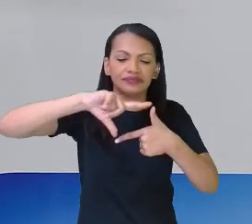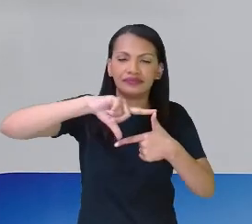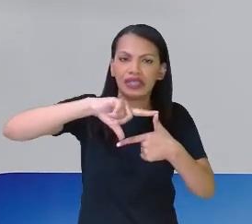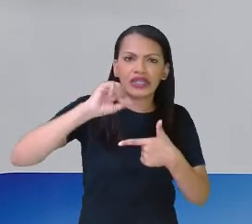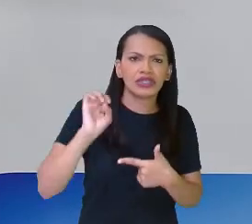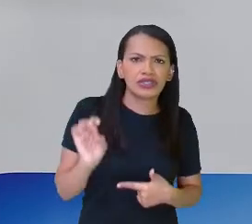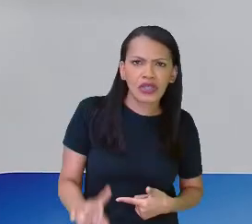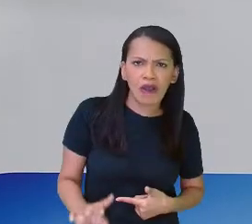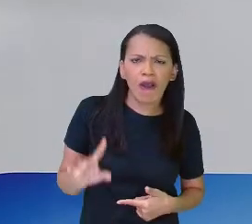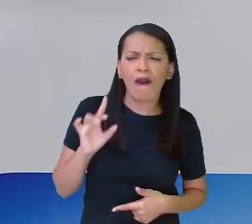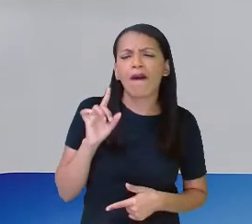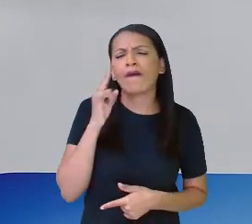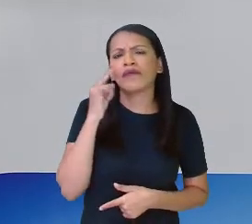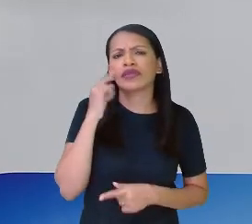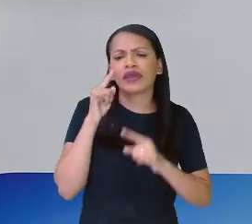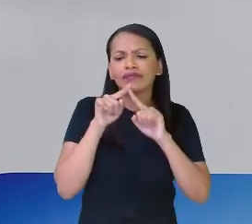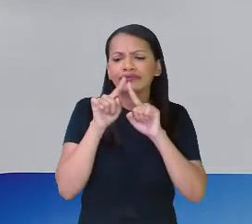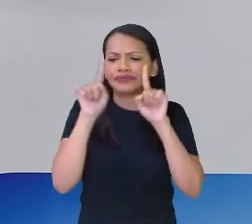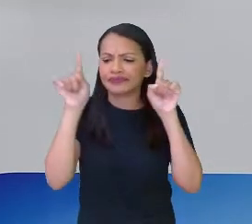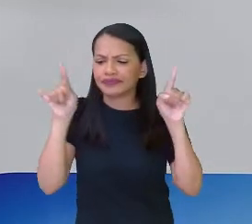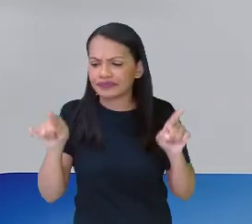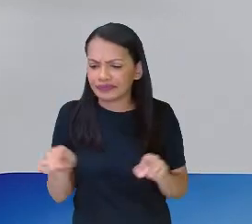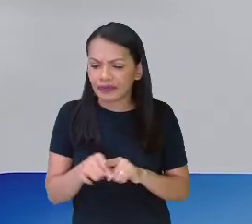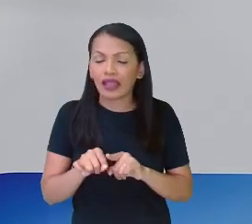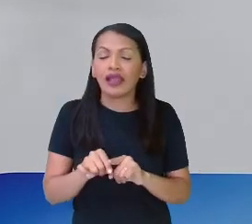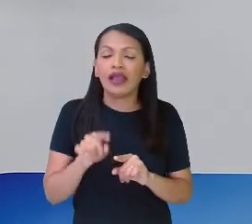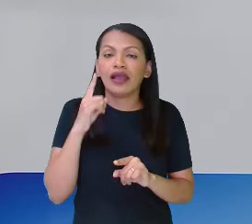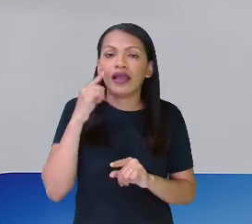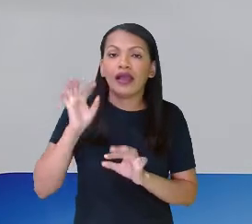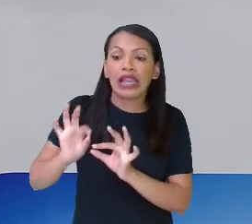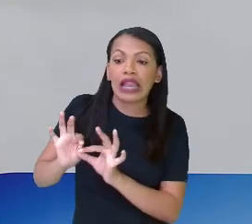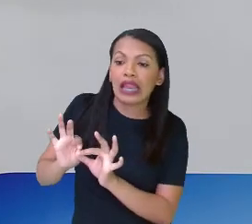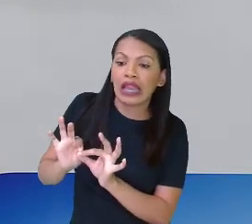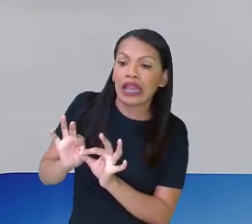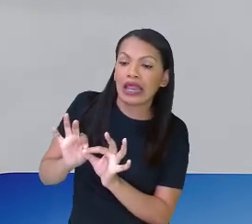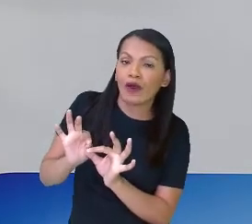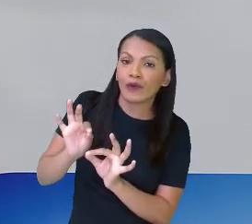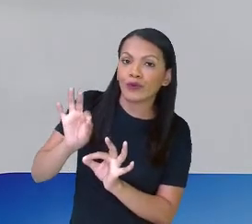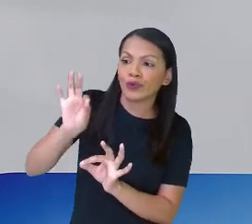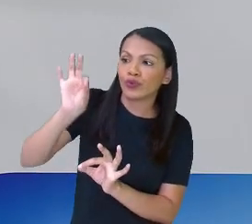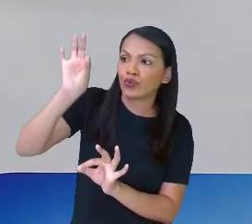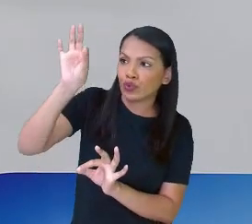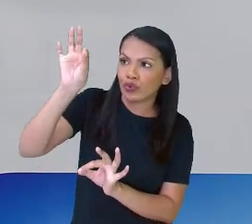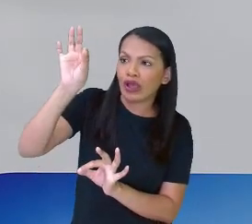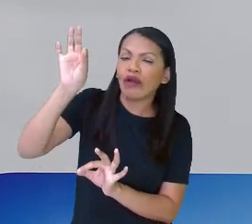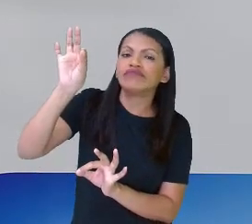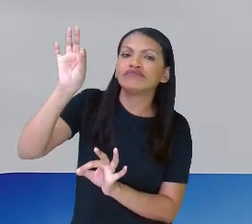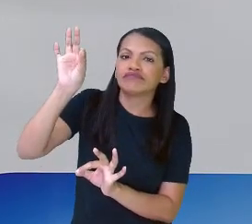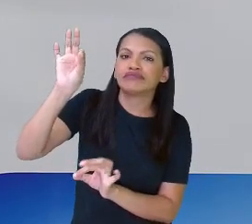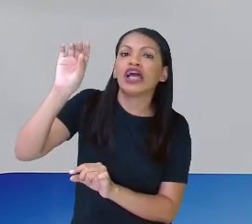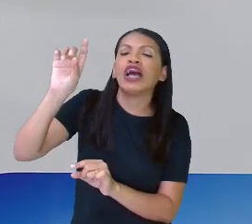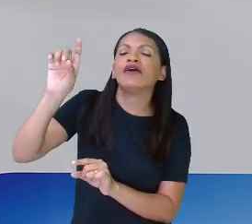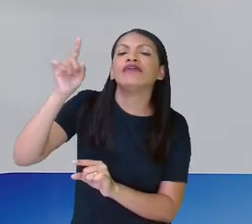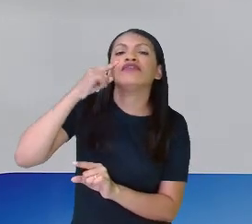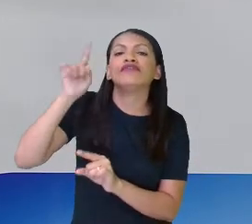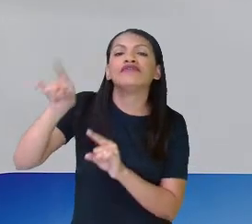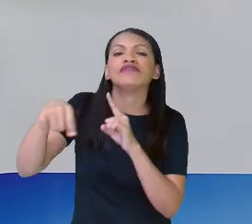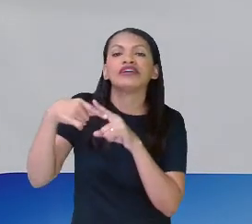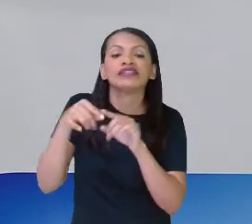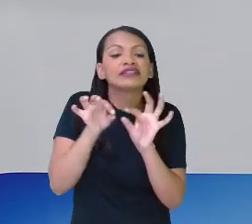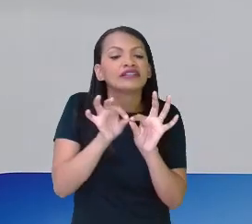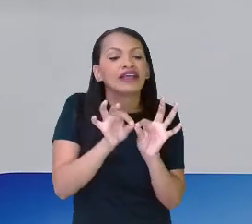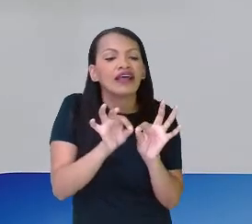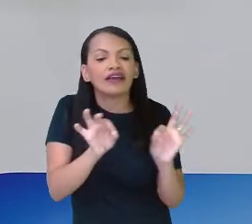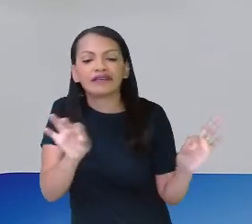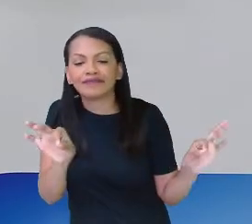vai multiplicar a largura pela altura. E a gente vai encontrar a área. Dessa forma, a gente encontra.